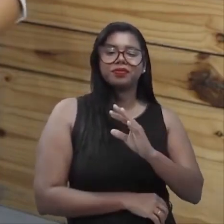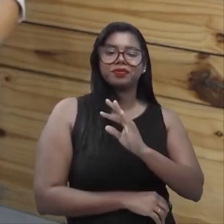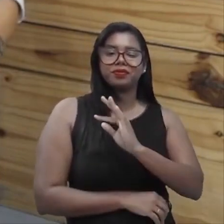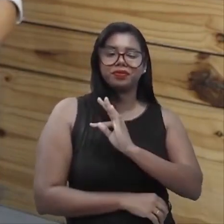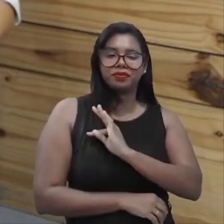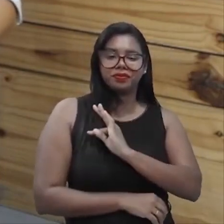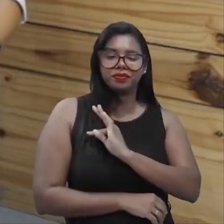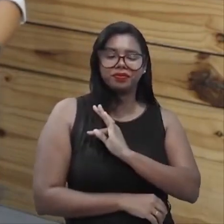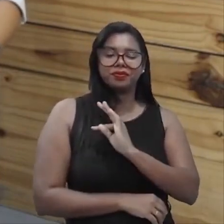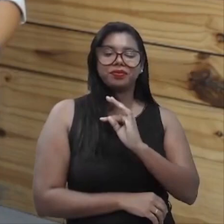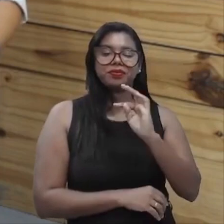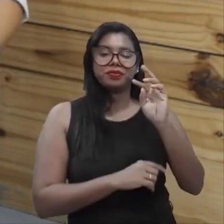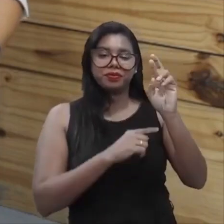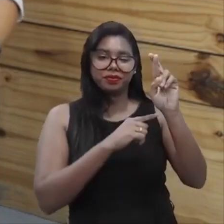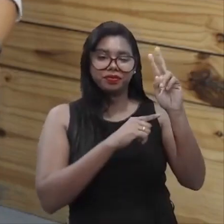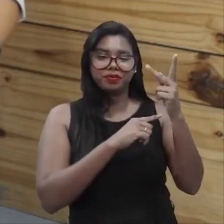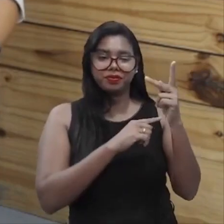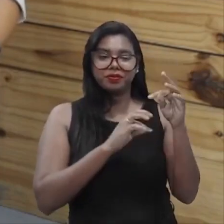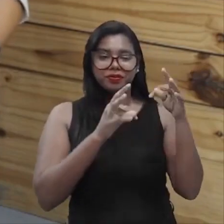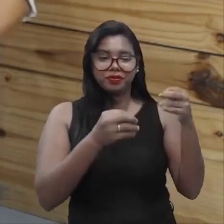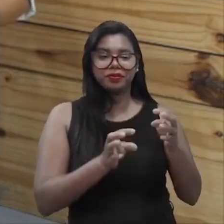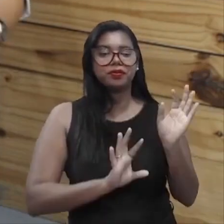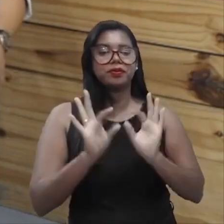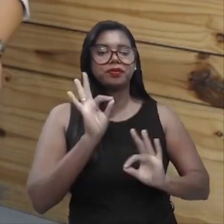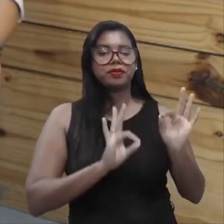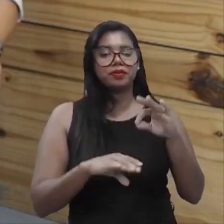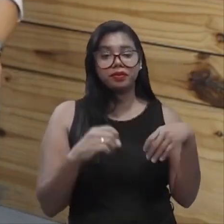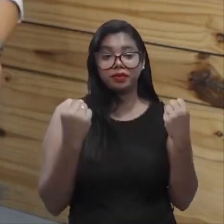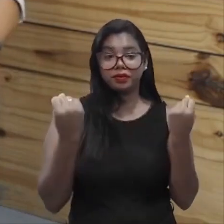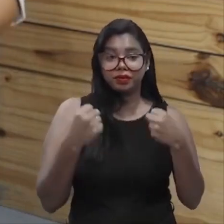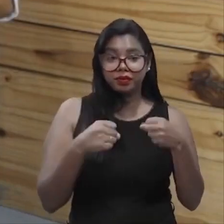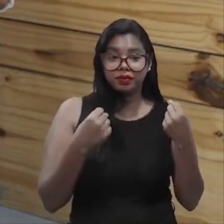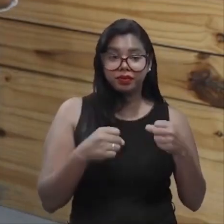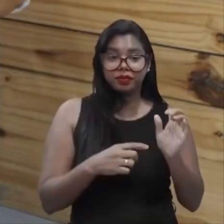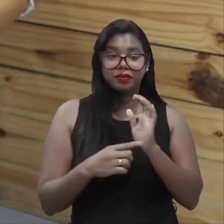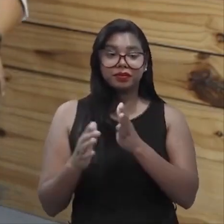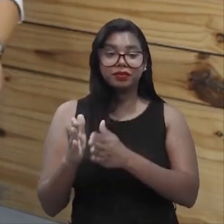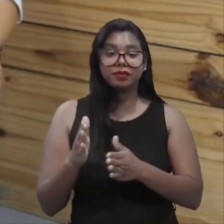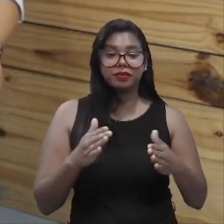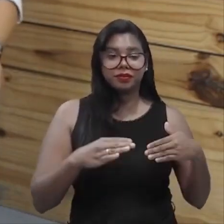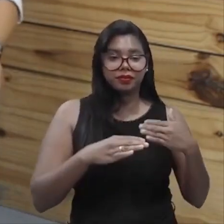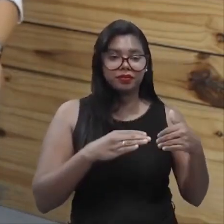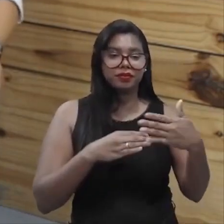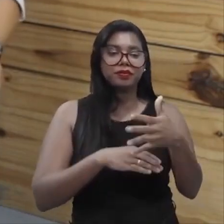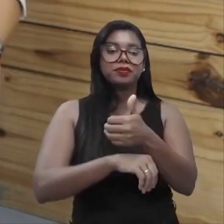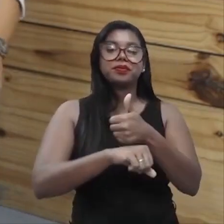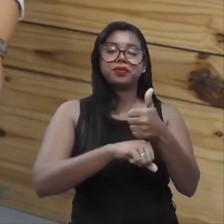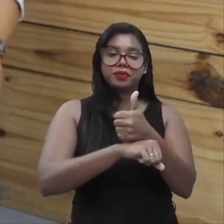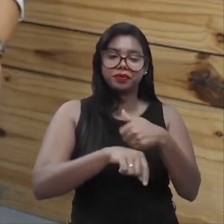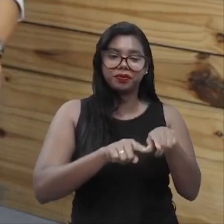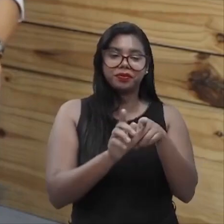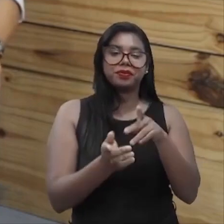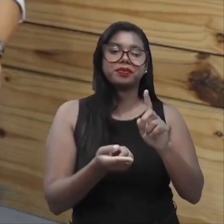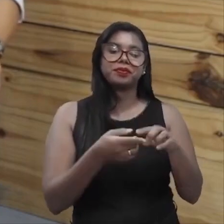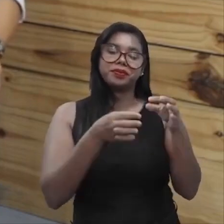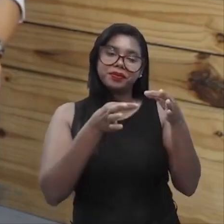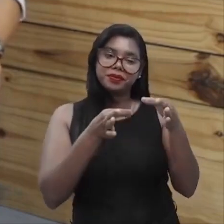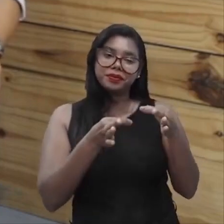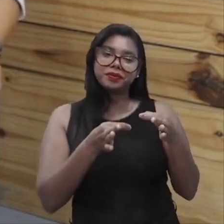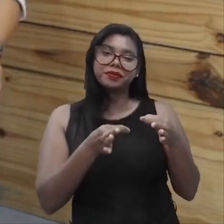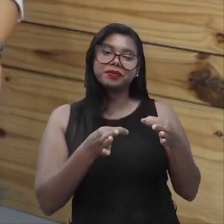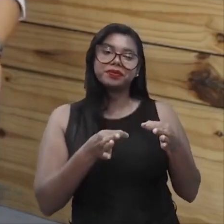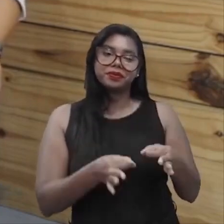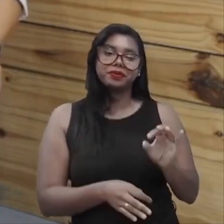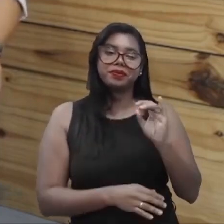Porque todas as organizações necessitam, não só do departamento, mas também do profissional. E pode ter certeza, é uma área que